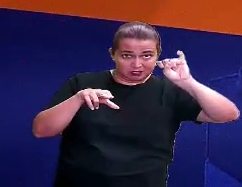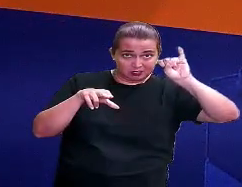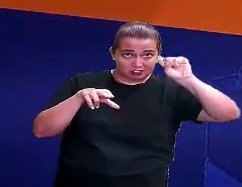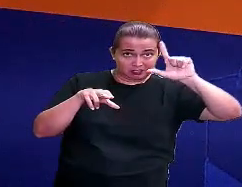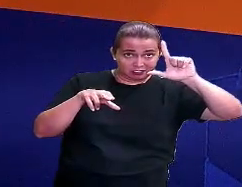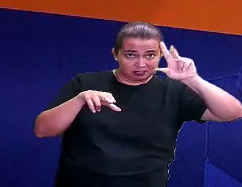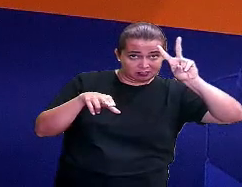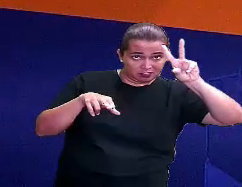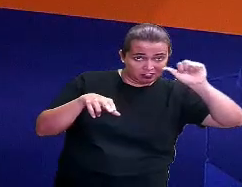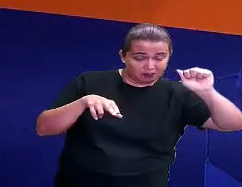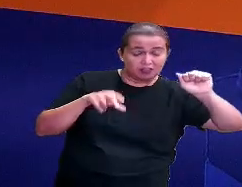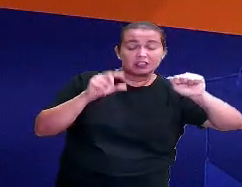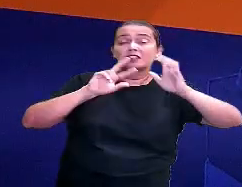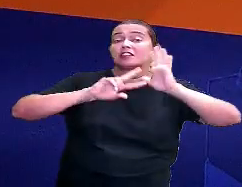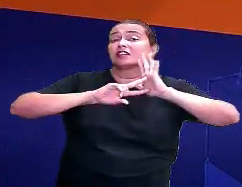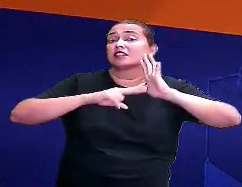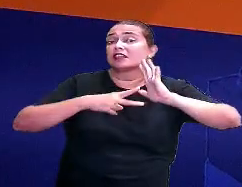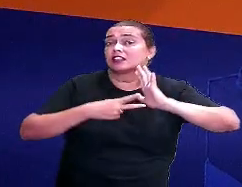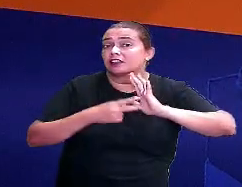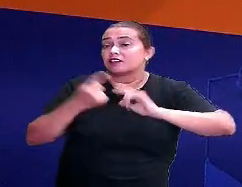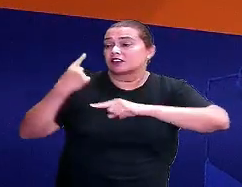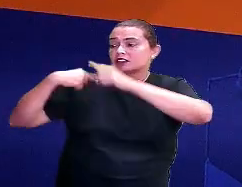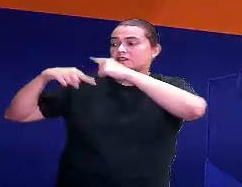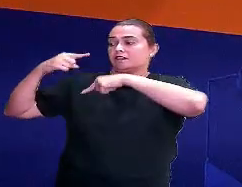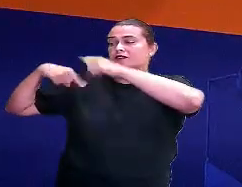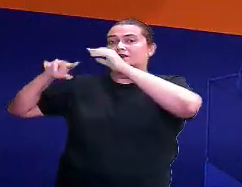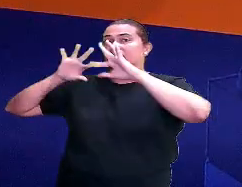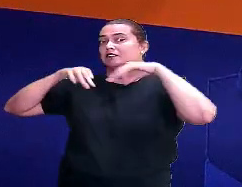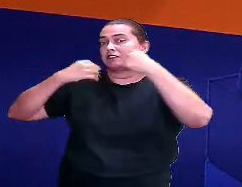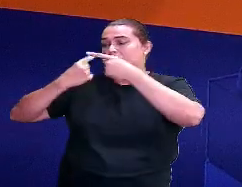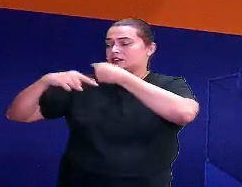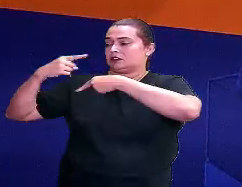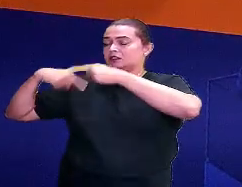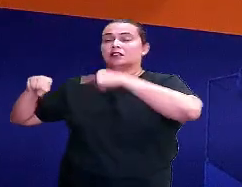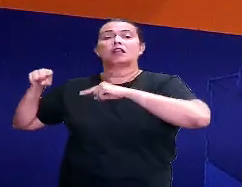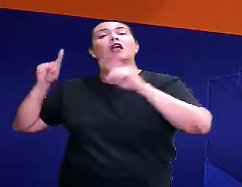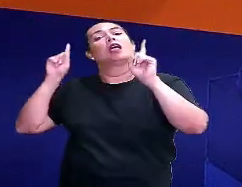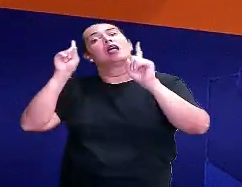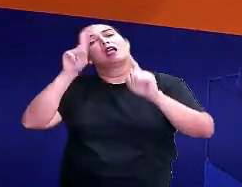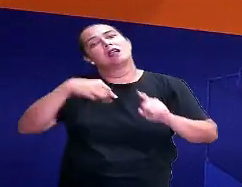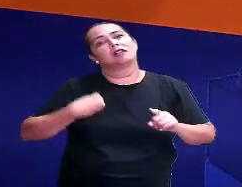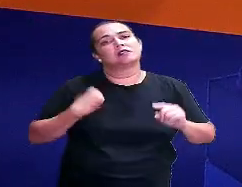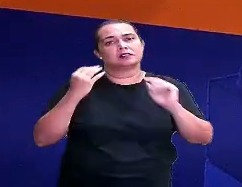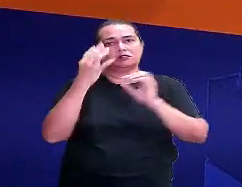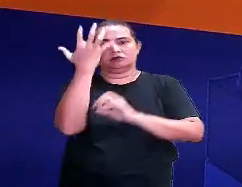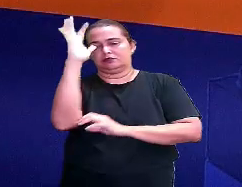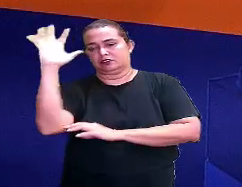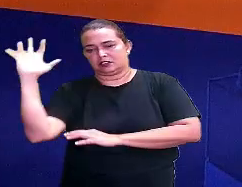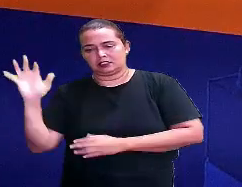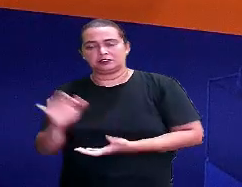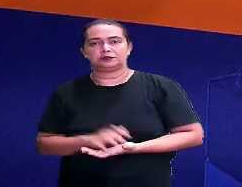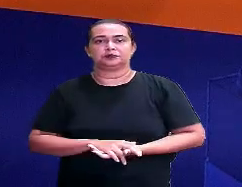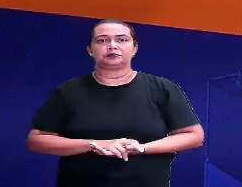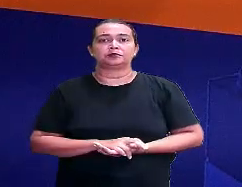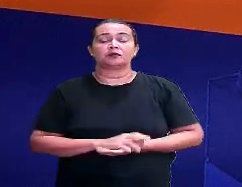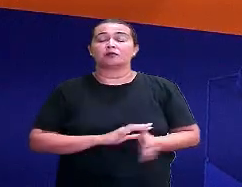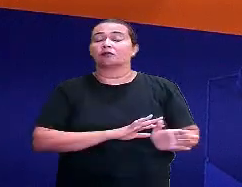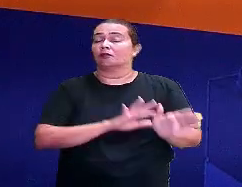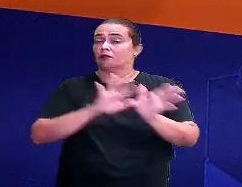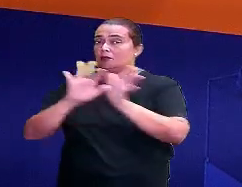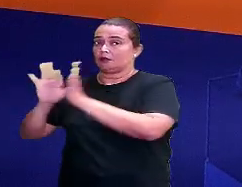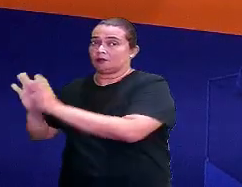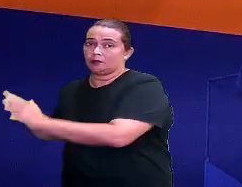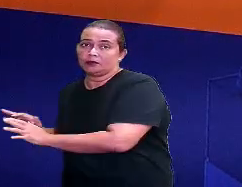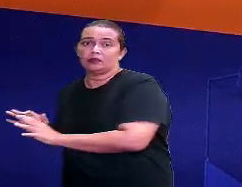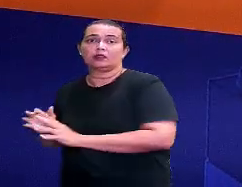da mata, da selva. Tá bem? E Santos? Santos também é um sobrenome muito, muito, muito comum